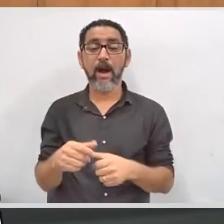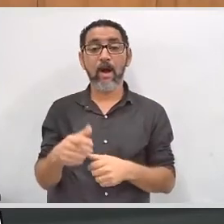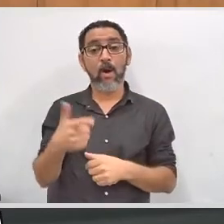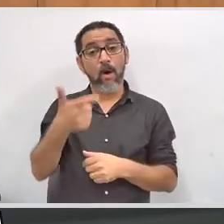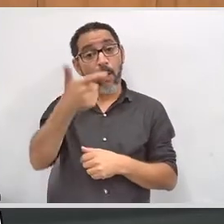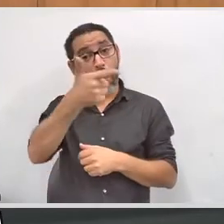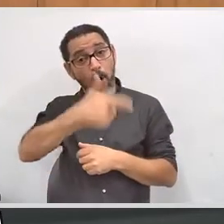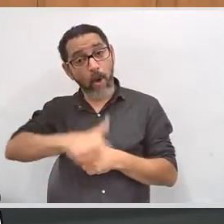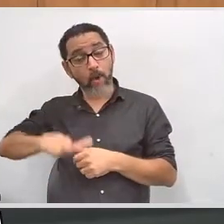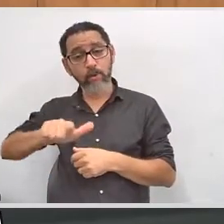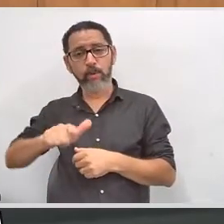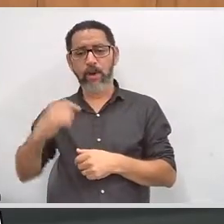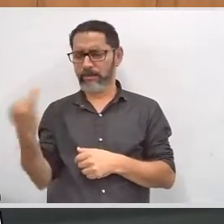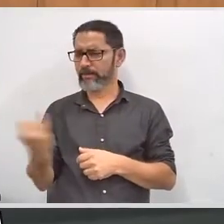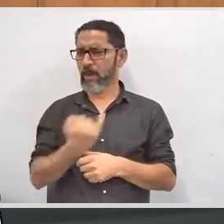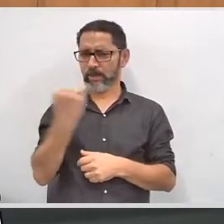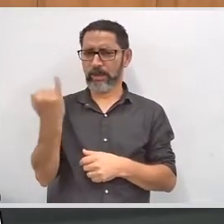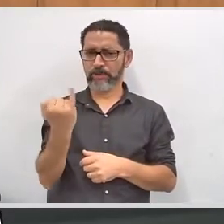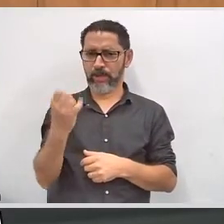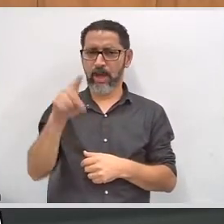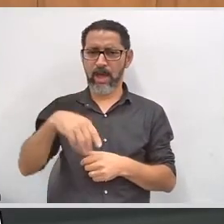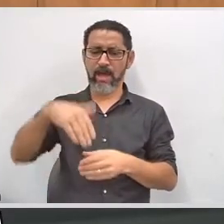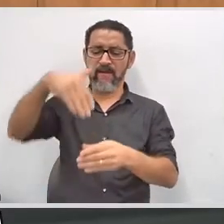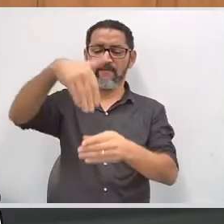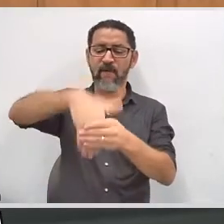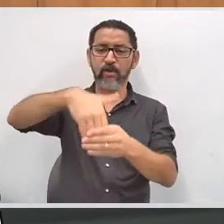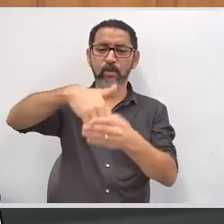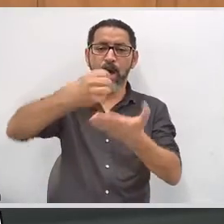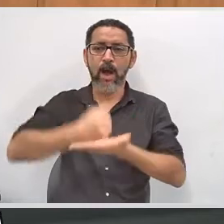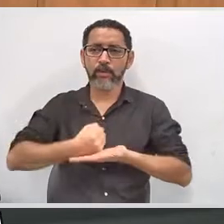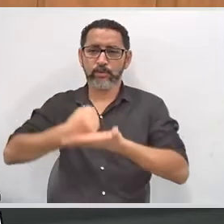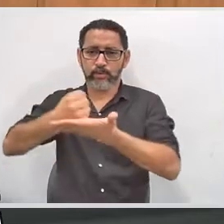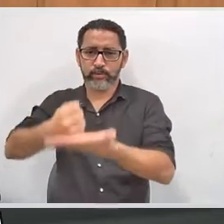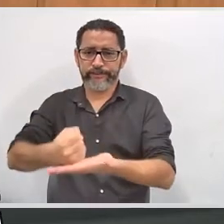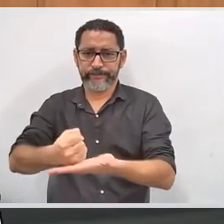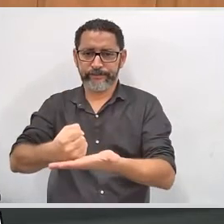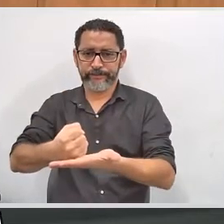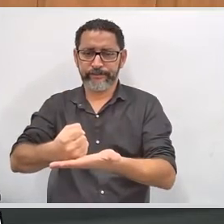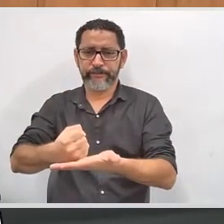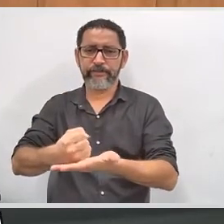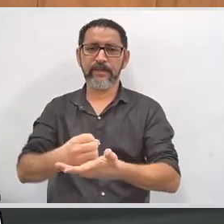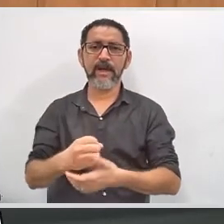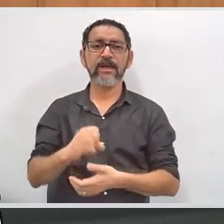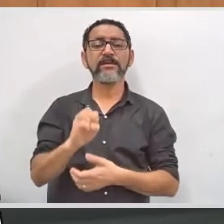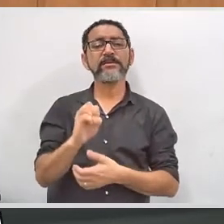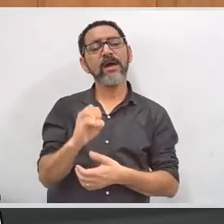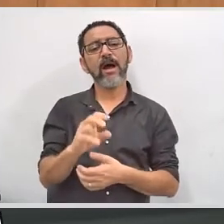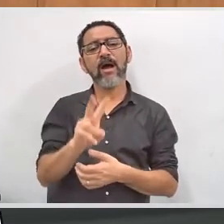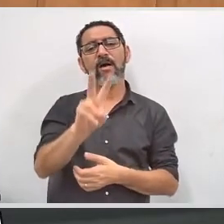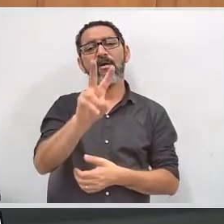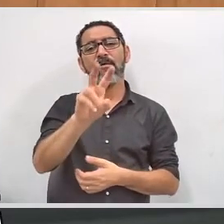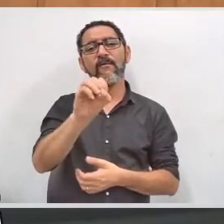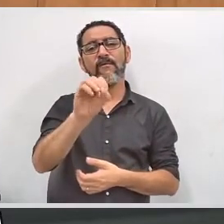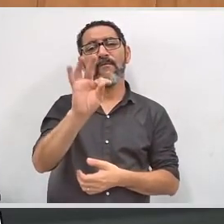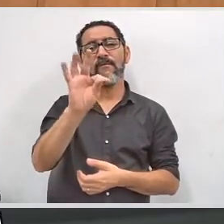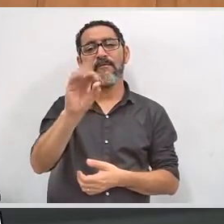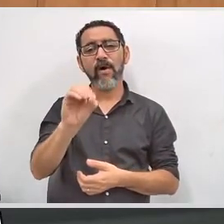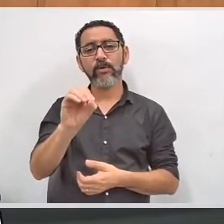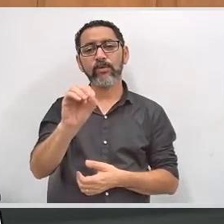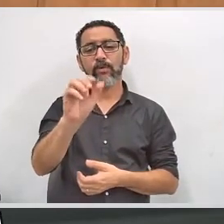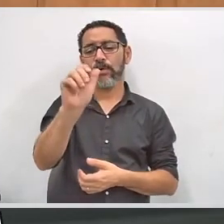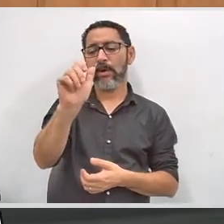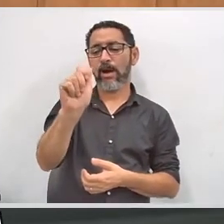interessante isso daí. Todas essas ações aqui são reguladas pelo TSE. E o voto assistido,